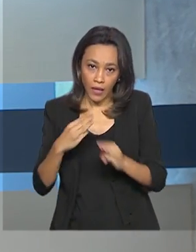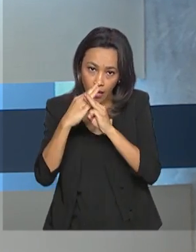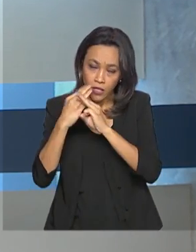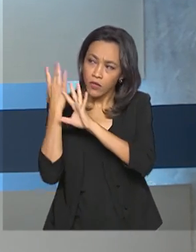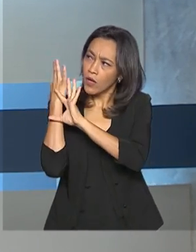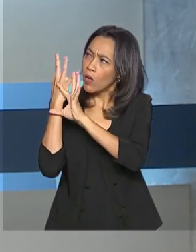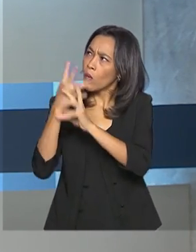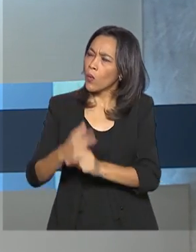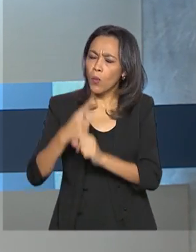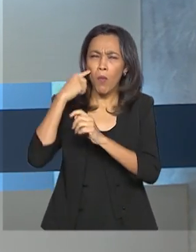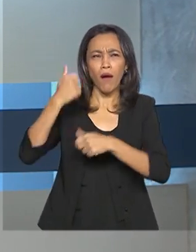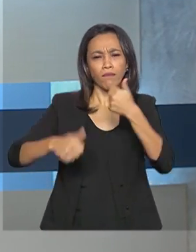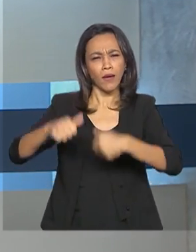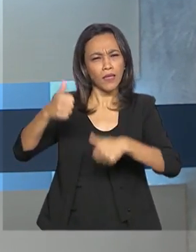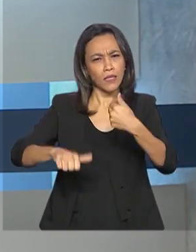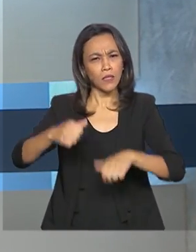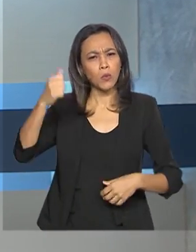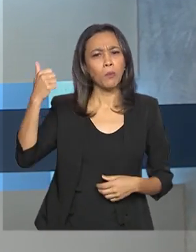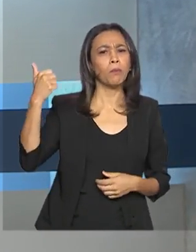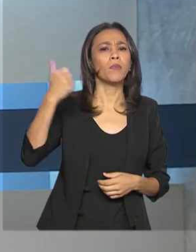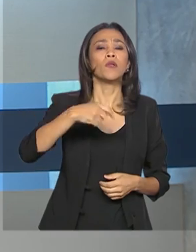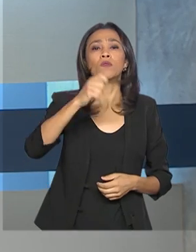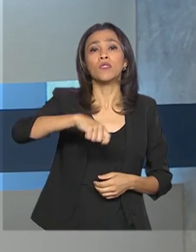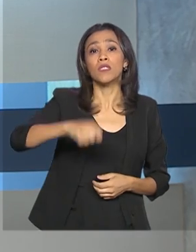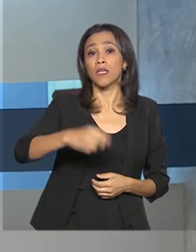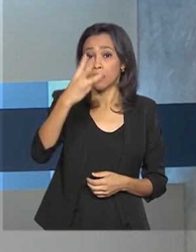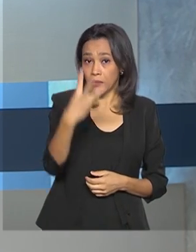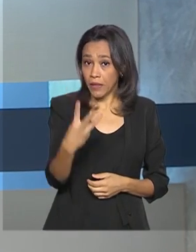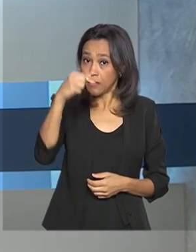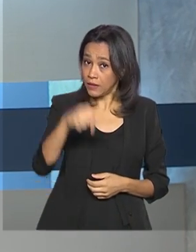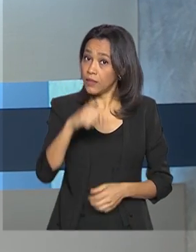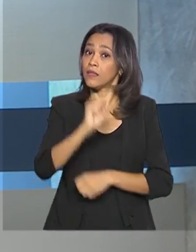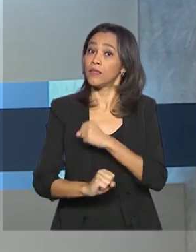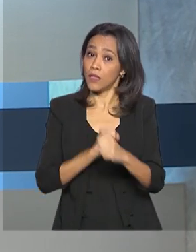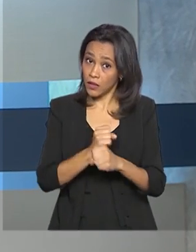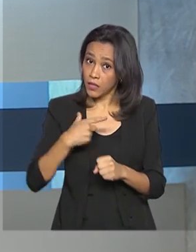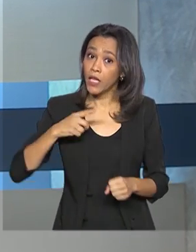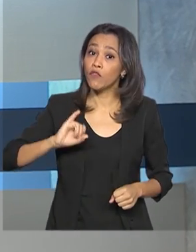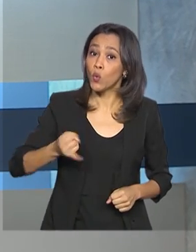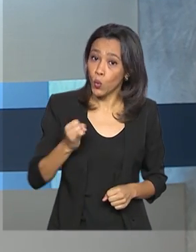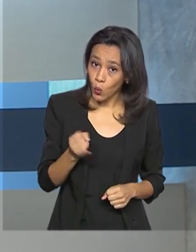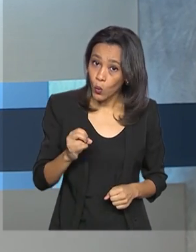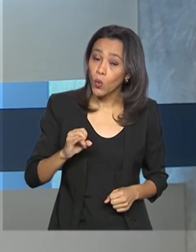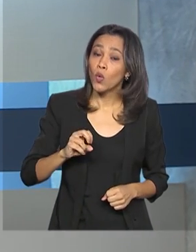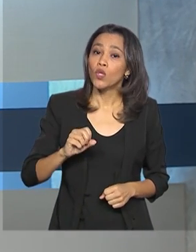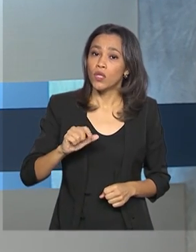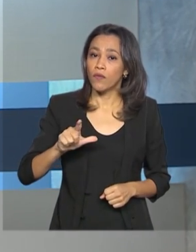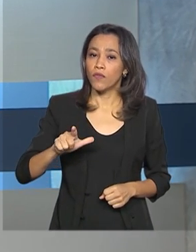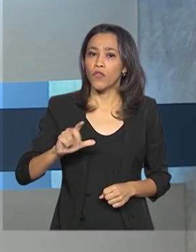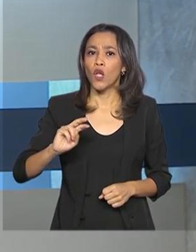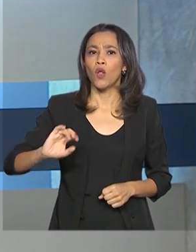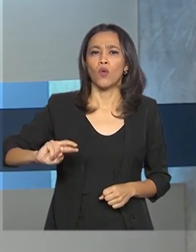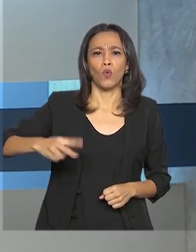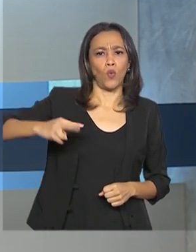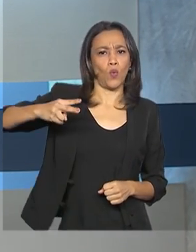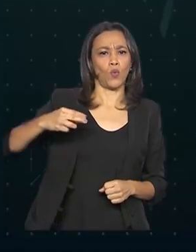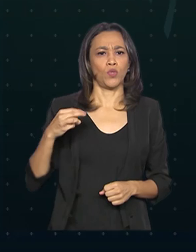balanço das operações no primeiro trimestre do ano. O banco teve lucro líquido de 3 bilhões de reais.